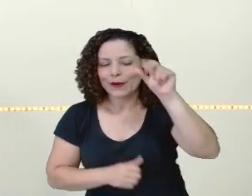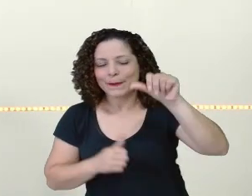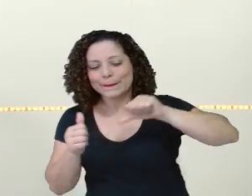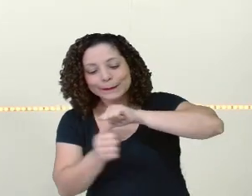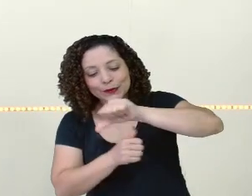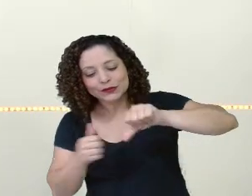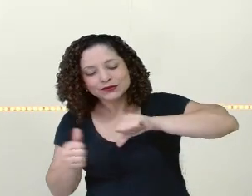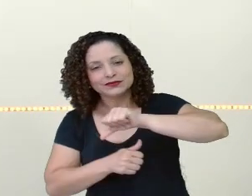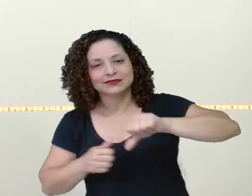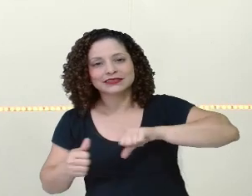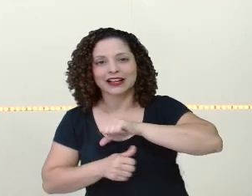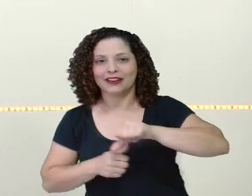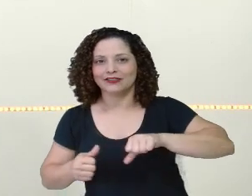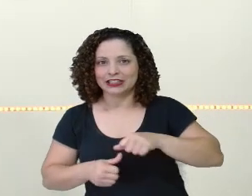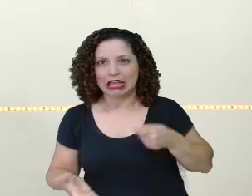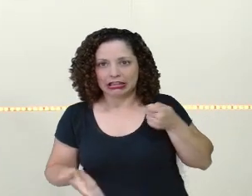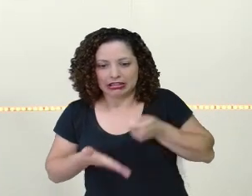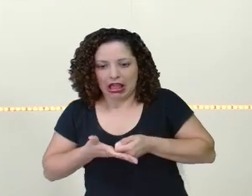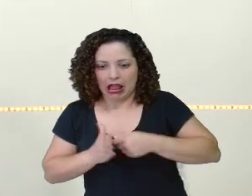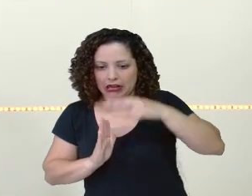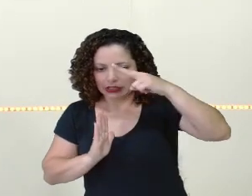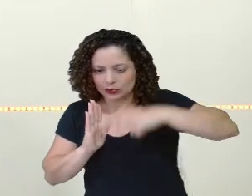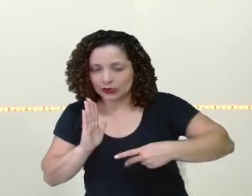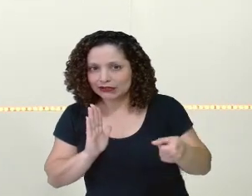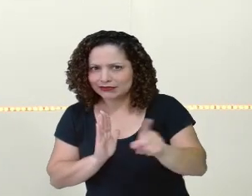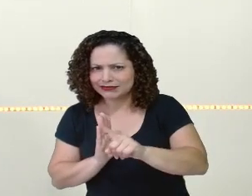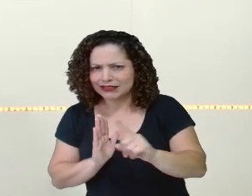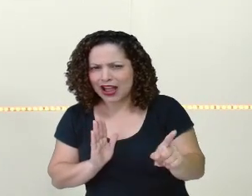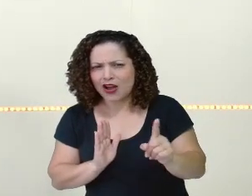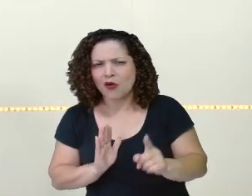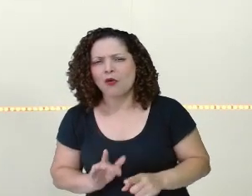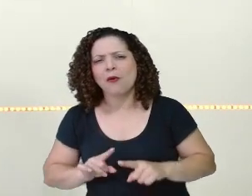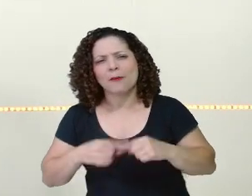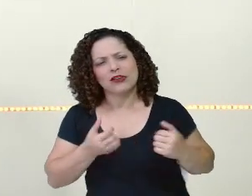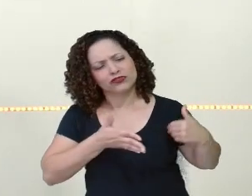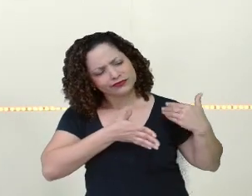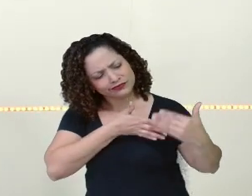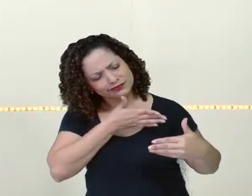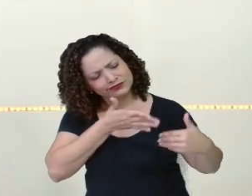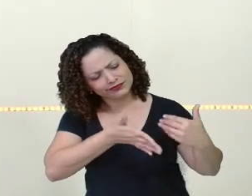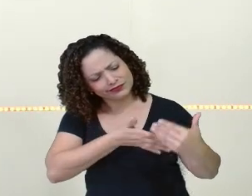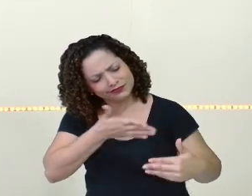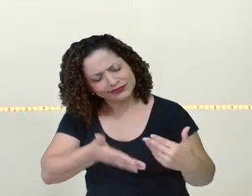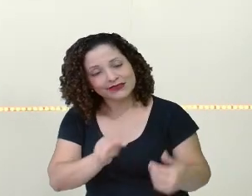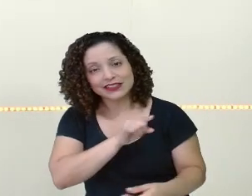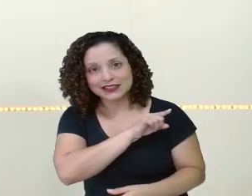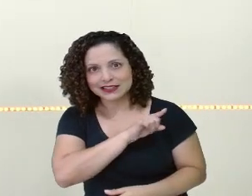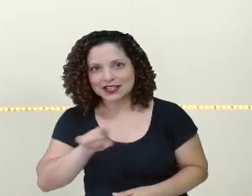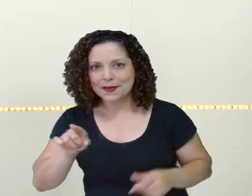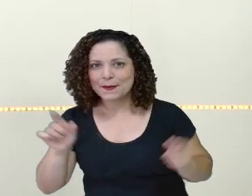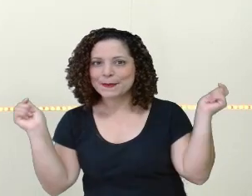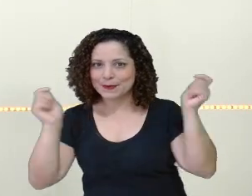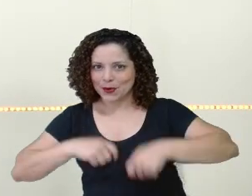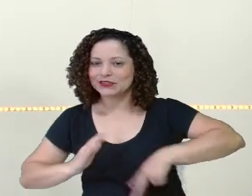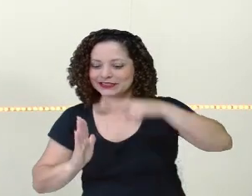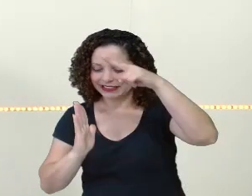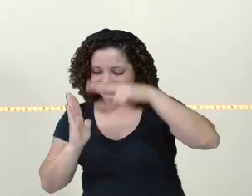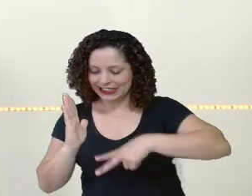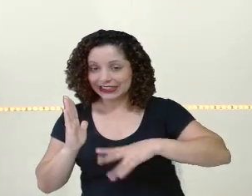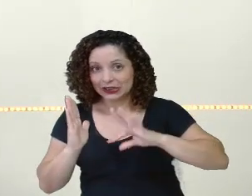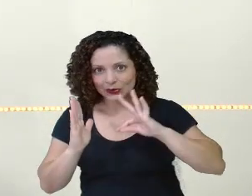Eu nem seguia a risca, leitura da Árvore de Livros. Mas você pode fazer essa leitura aí, tá? Que é bem legal.